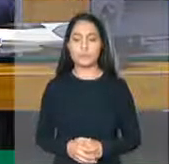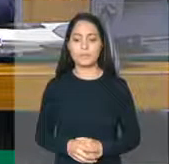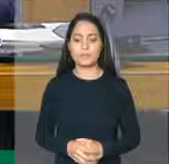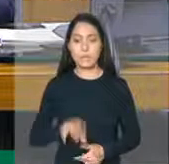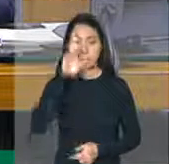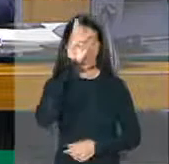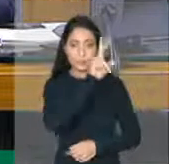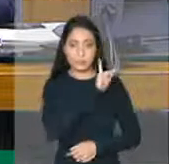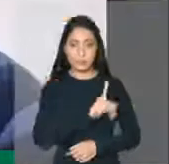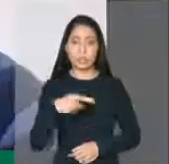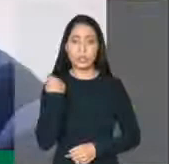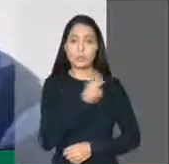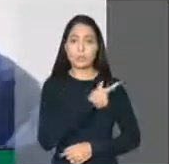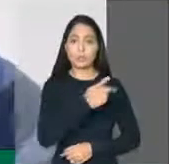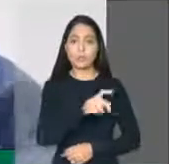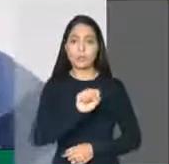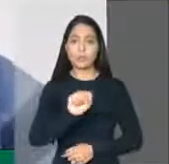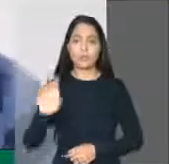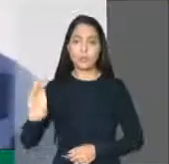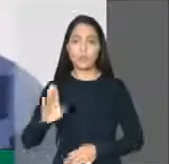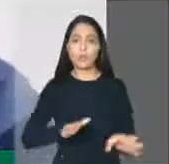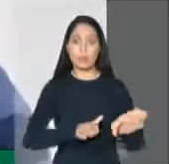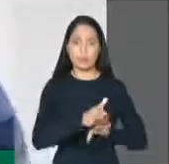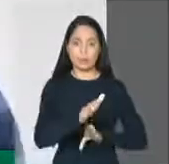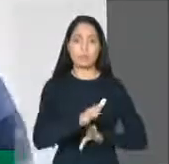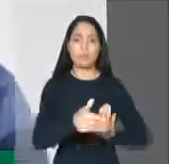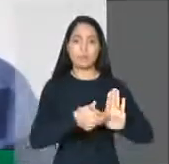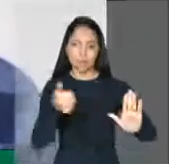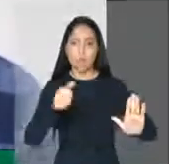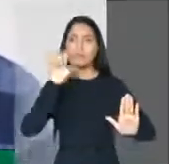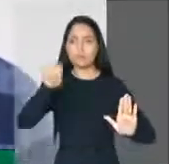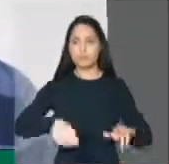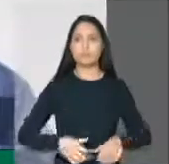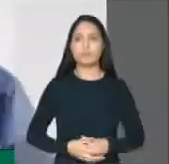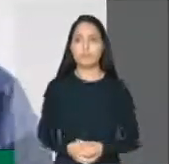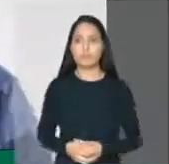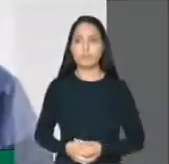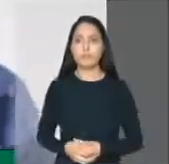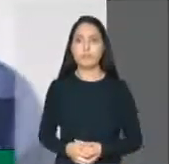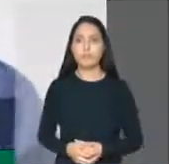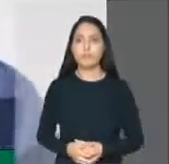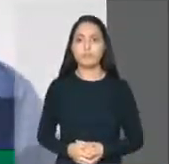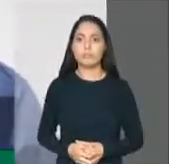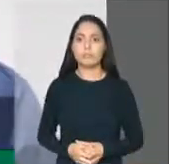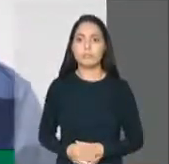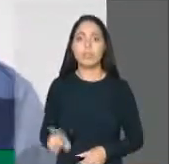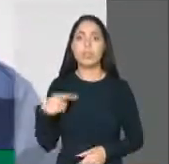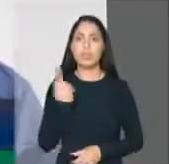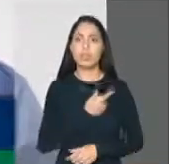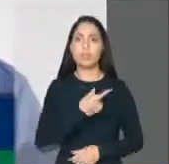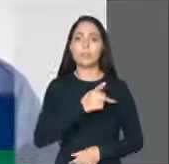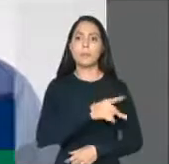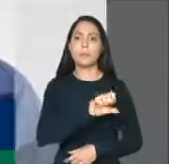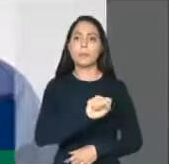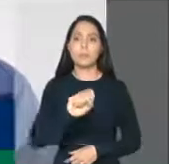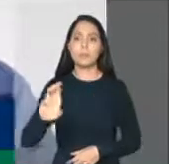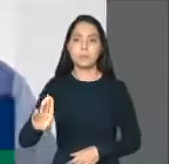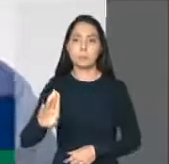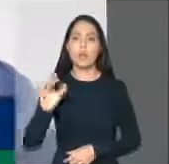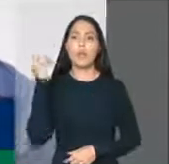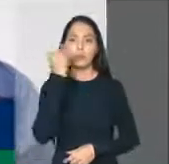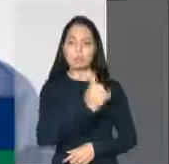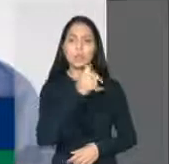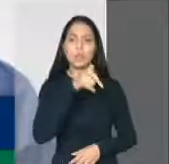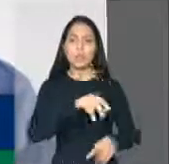Presidente, o PSB vota sim. Presidente, o PSB é favorável a esse